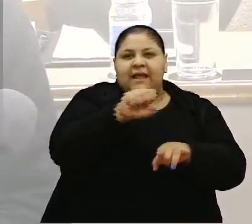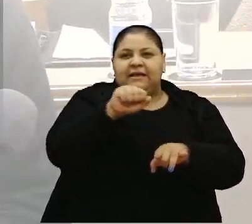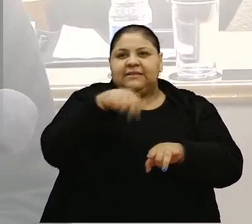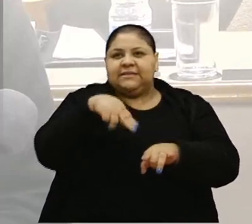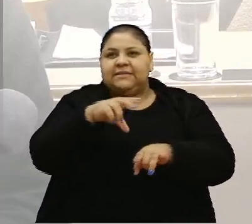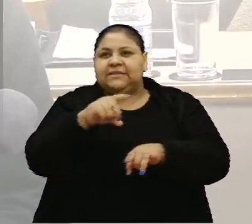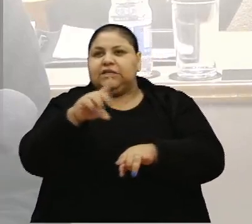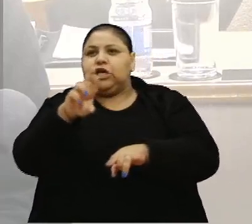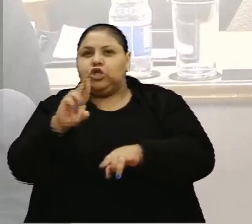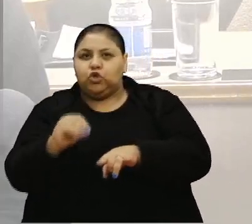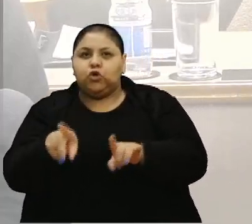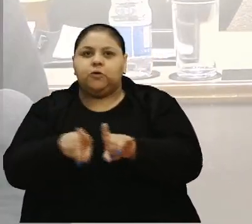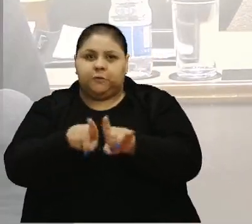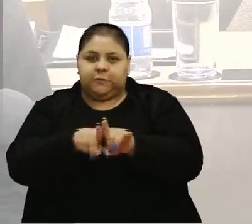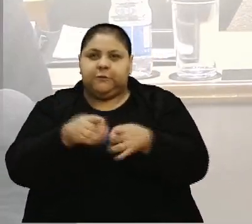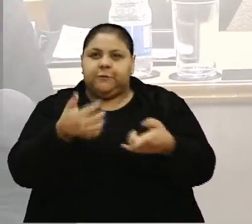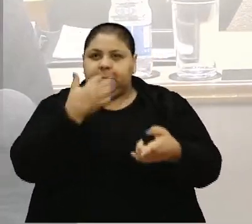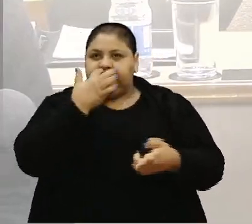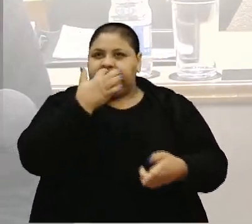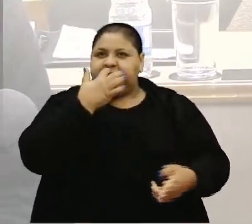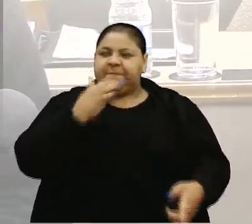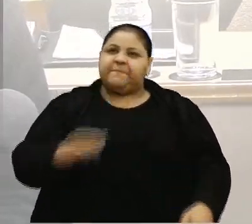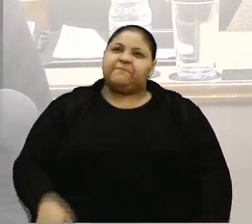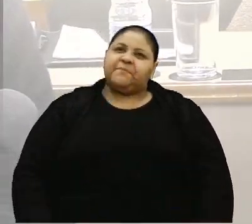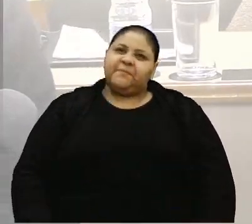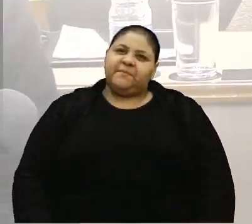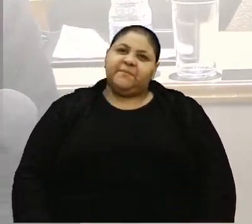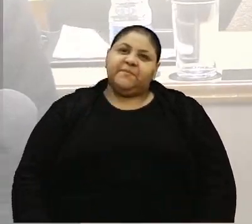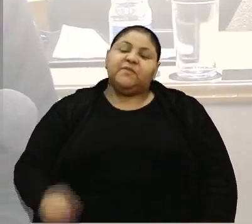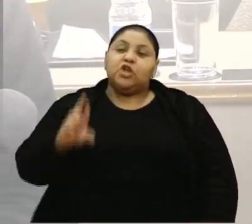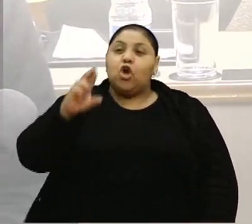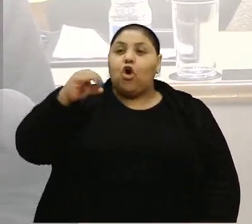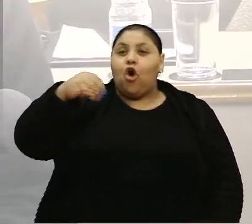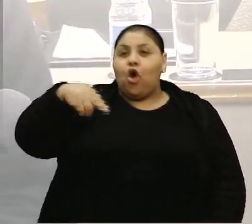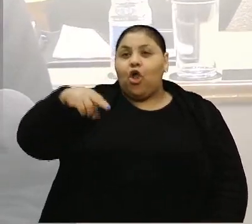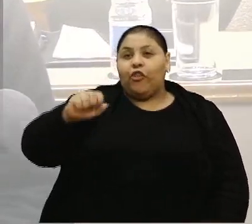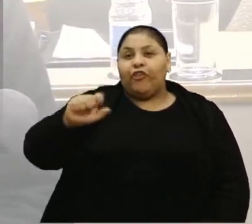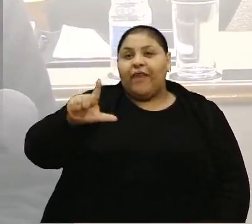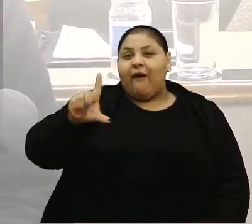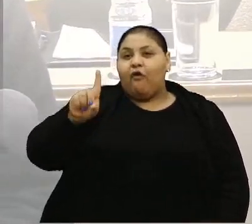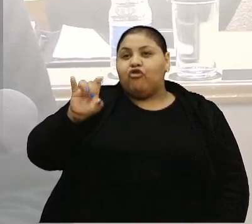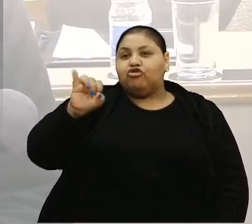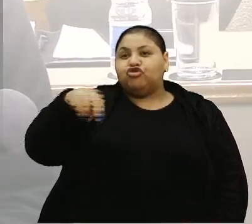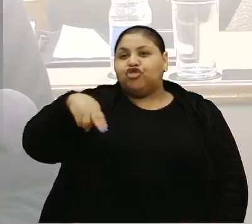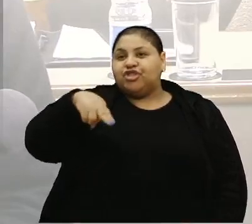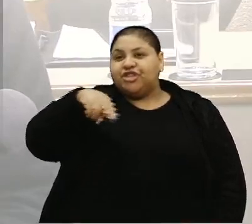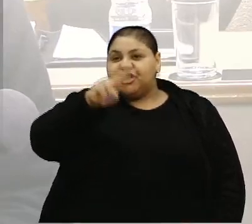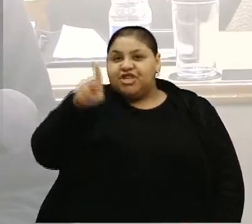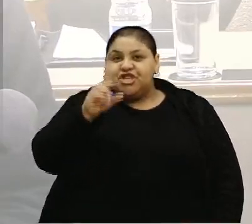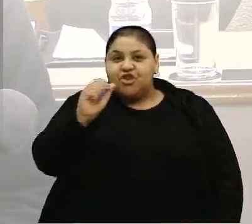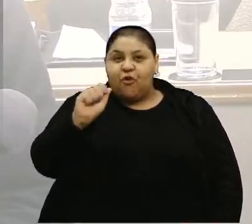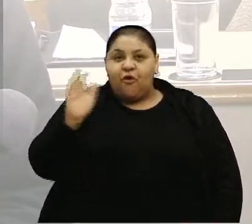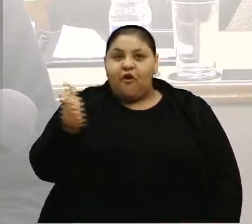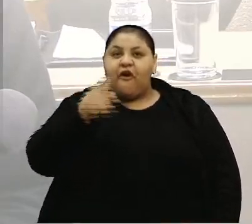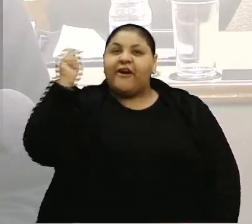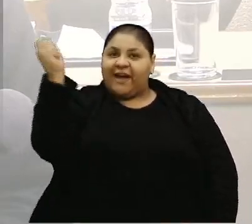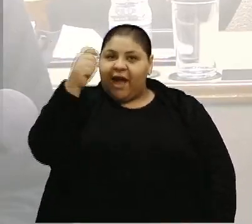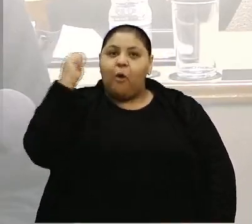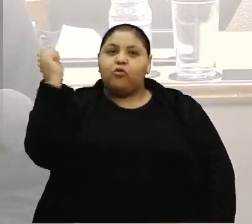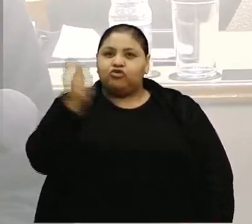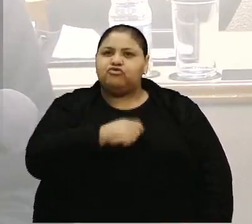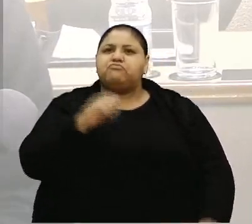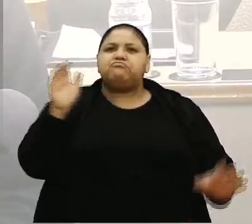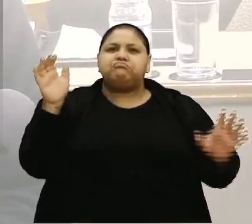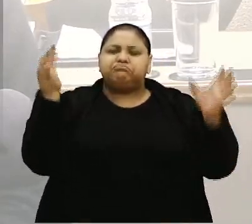'Alessandro, o Ronaldinho Gaúcho, enfim, foi um evento espetacular,